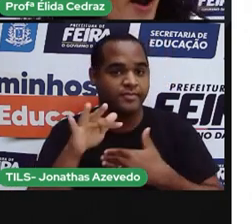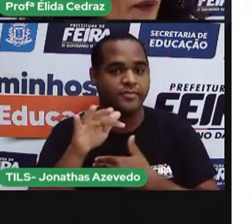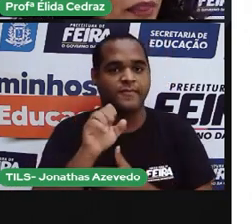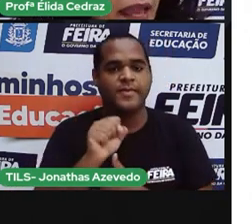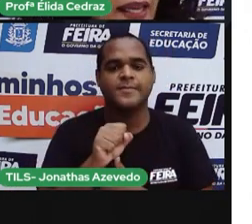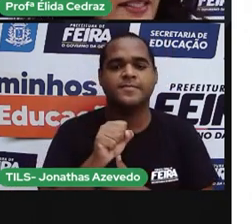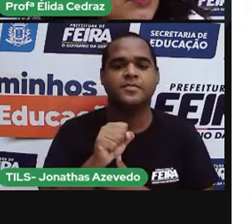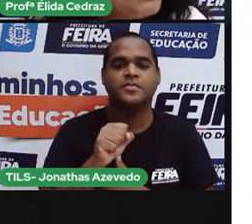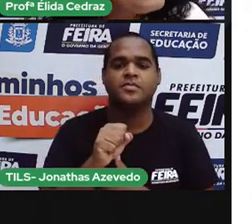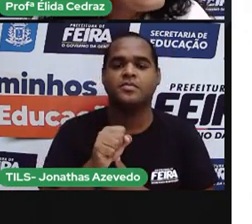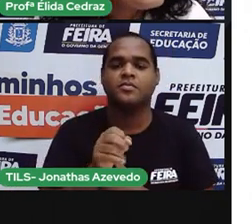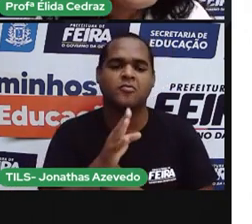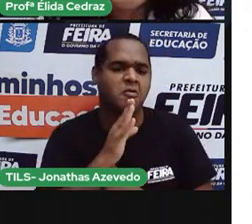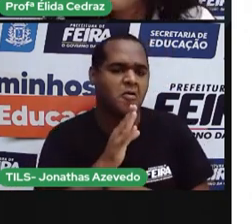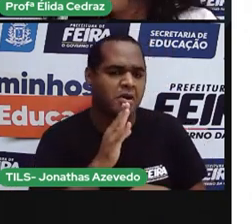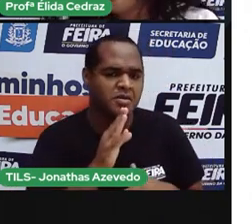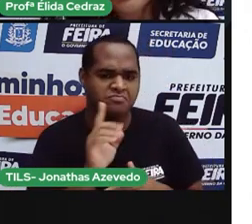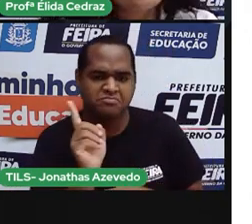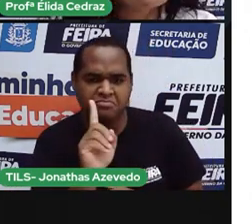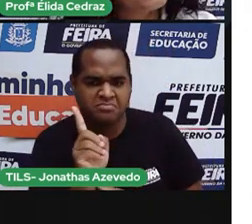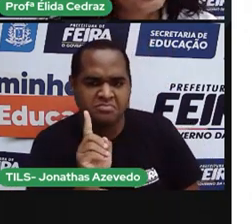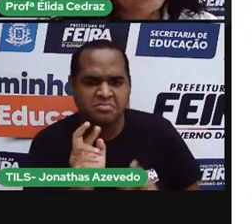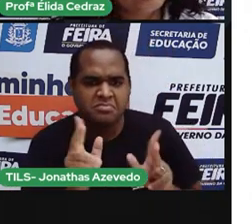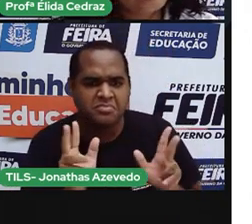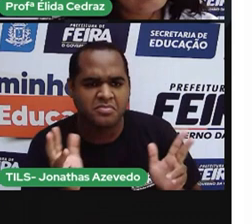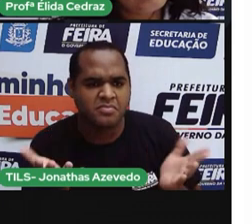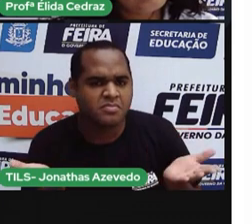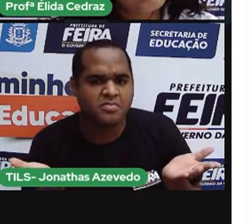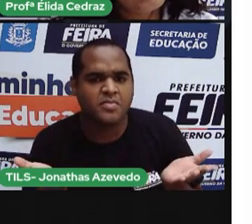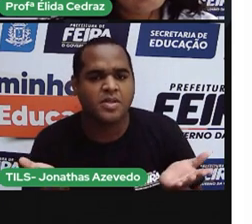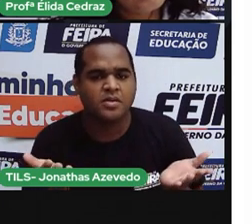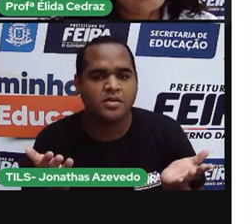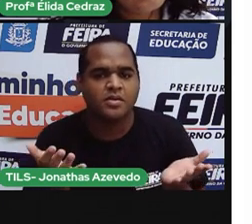Quais delas vocês não conheciam?